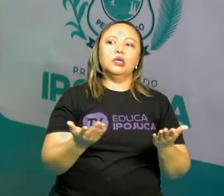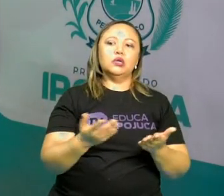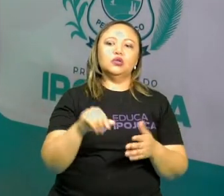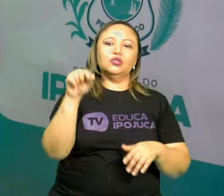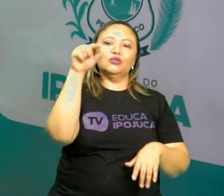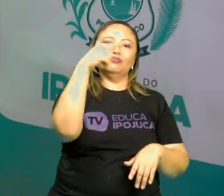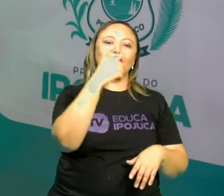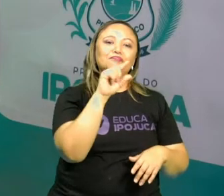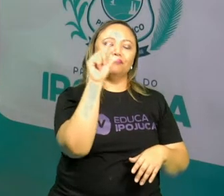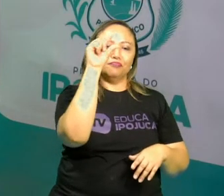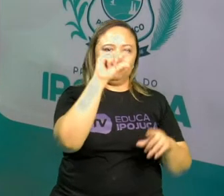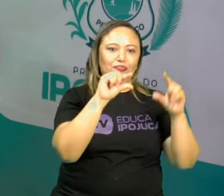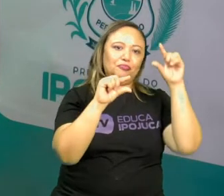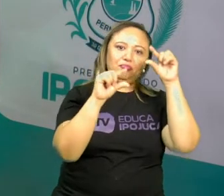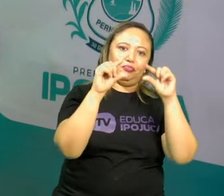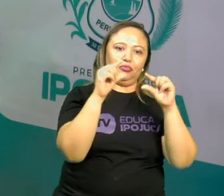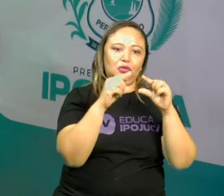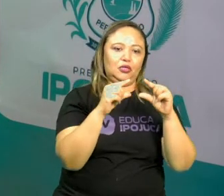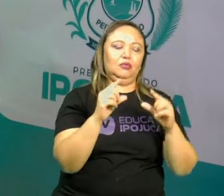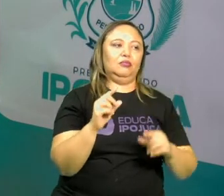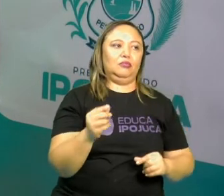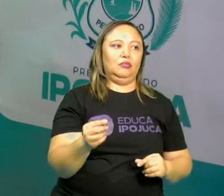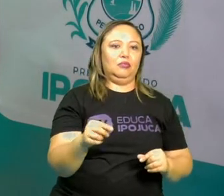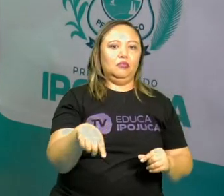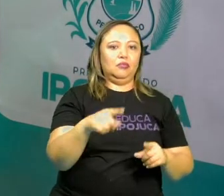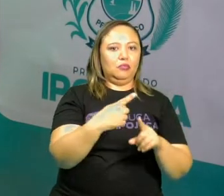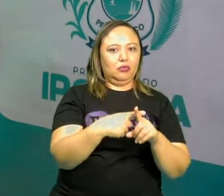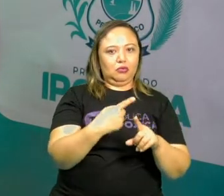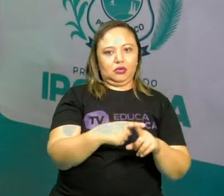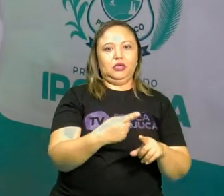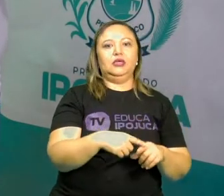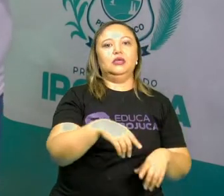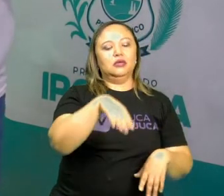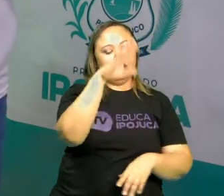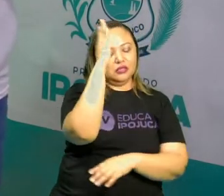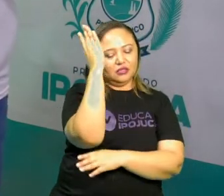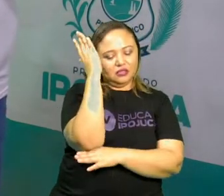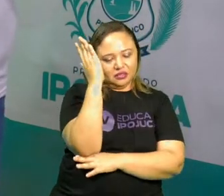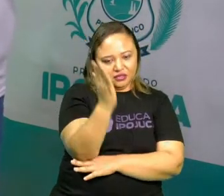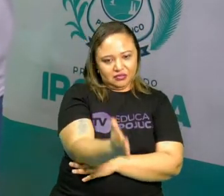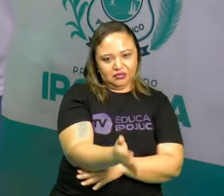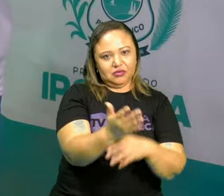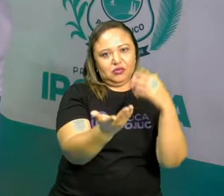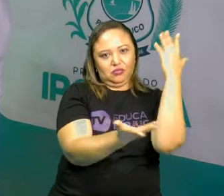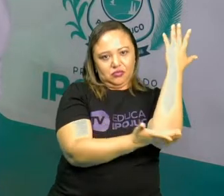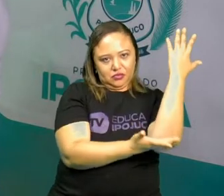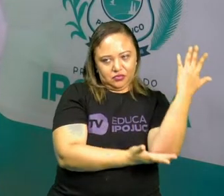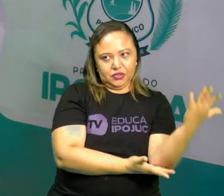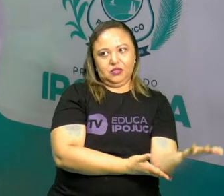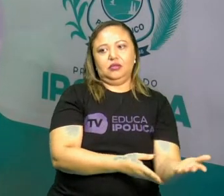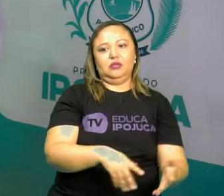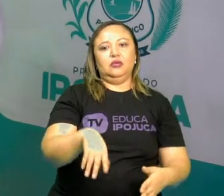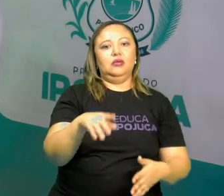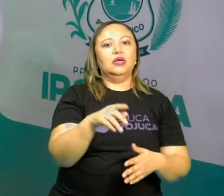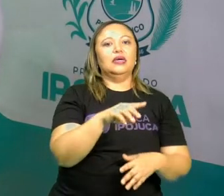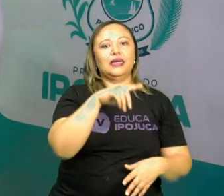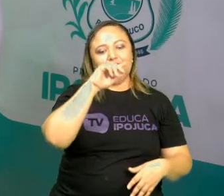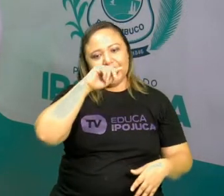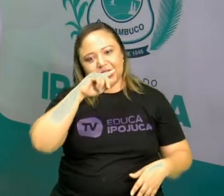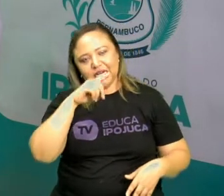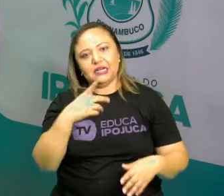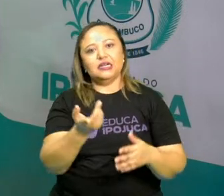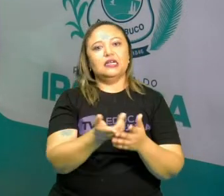sacrificado do Brasil por conta desse processo de exploração. O Brasil, cana,